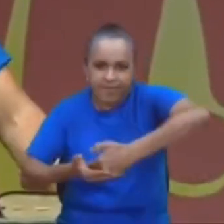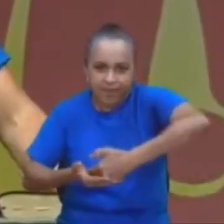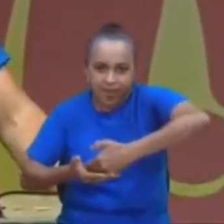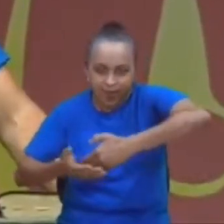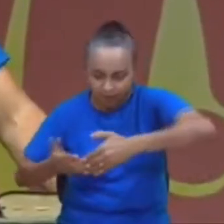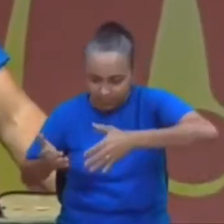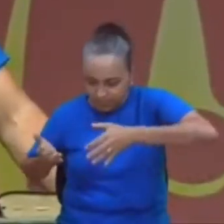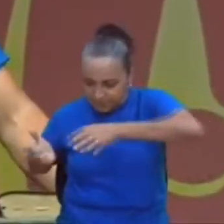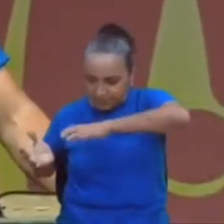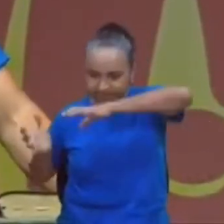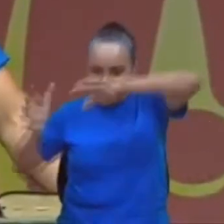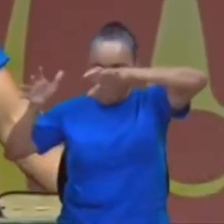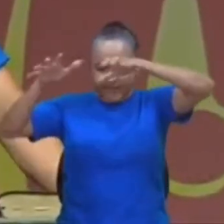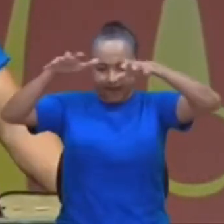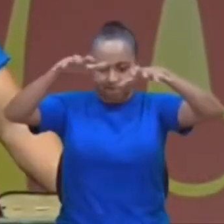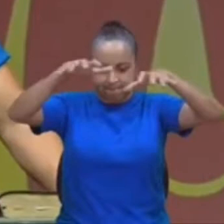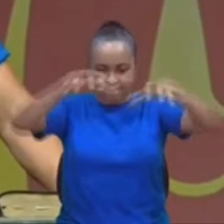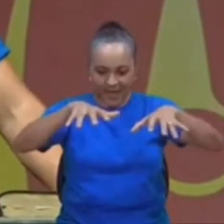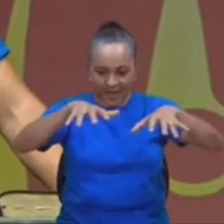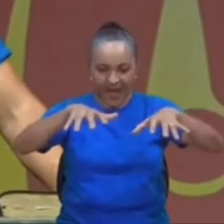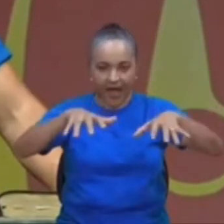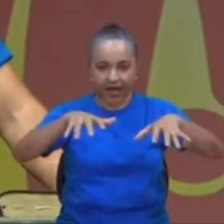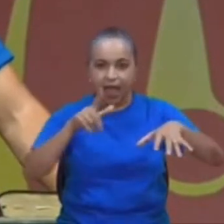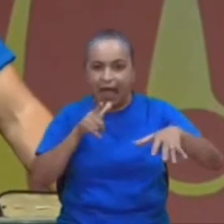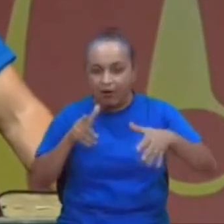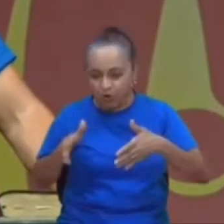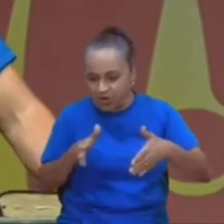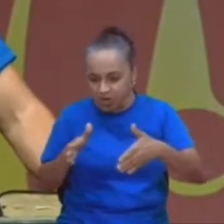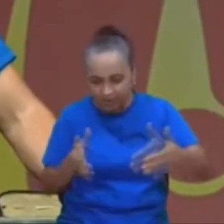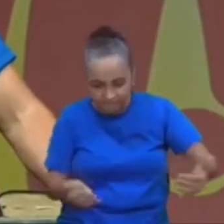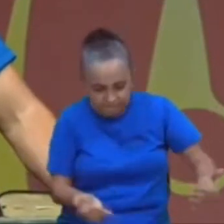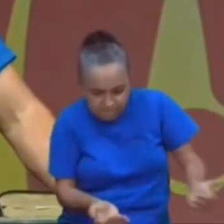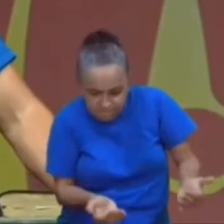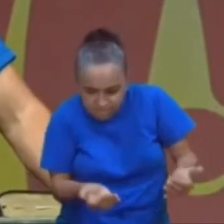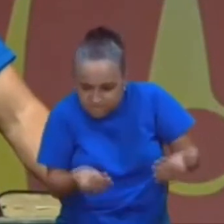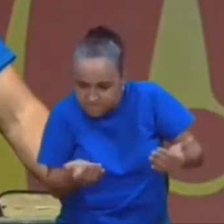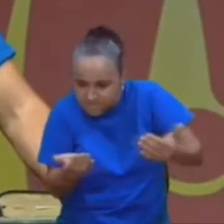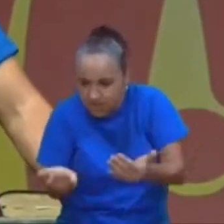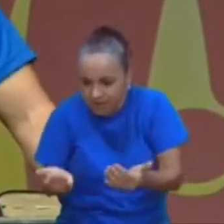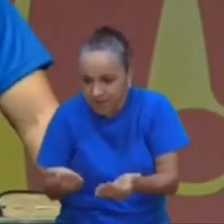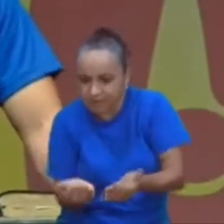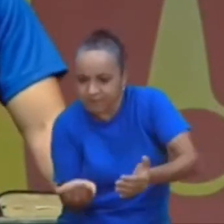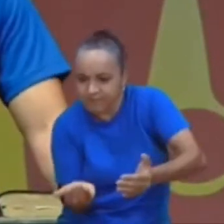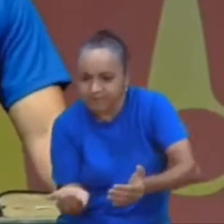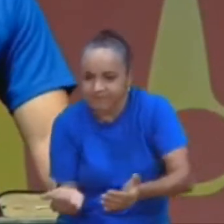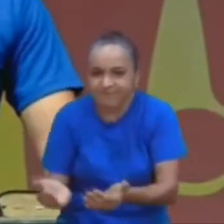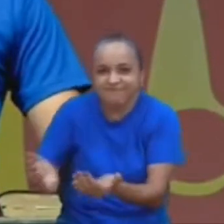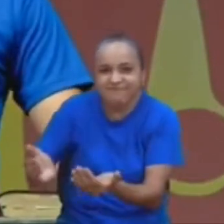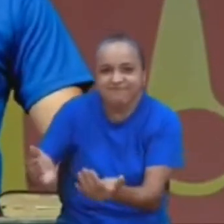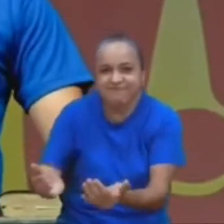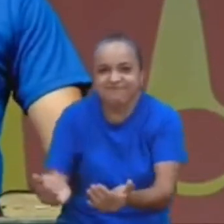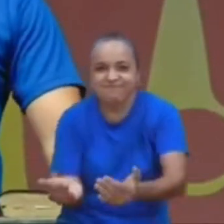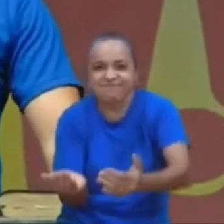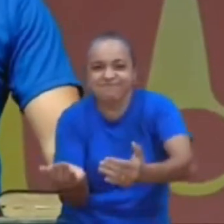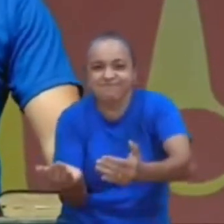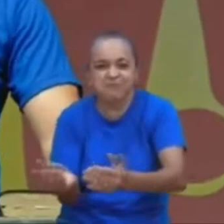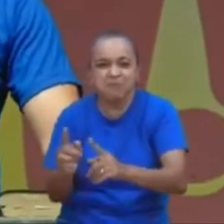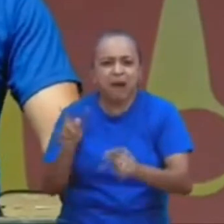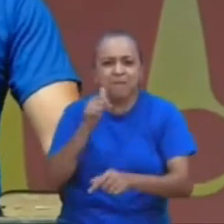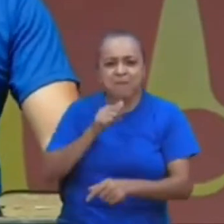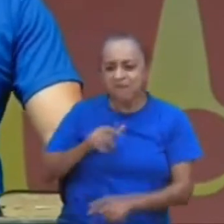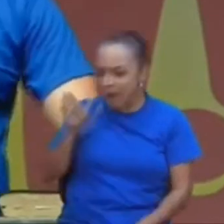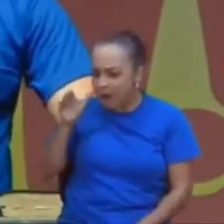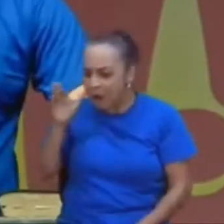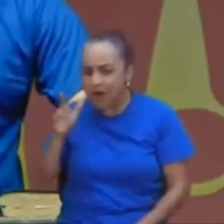filha do faraó, anda por aqui, de vez em quando, ela toma banho aqui, né, só que a mãe, não foi lá, vigiar o menino,